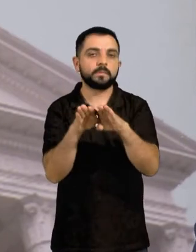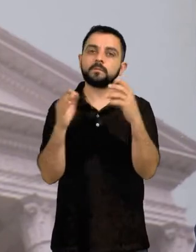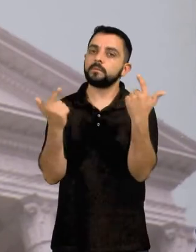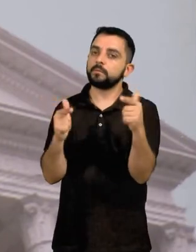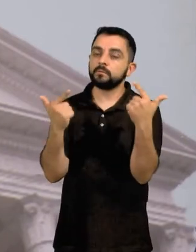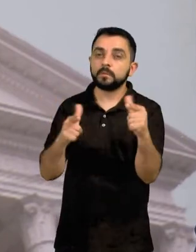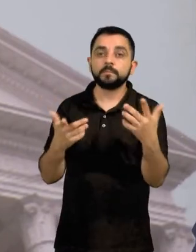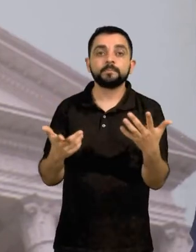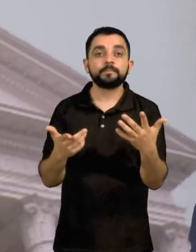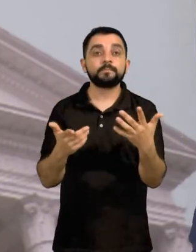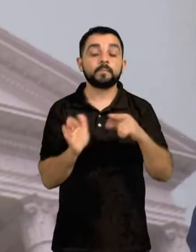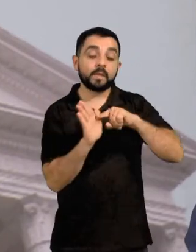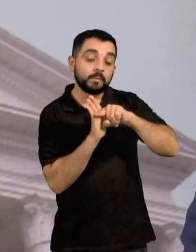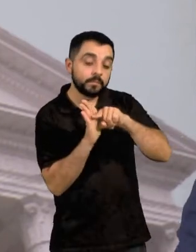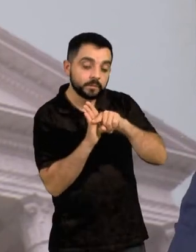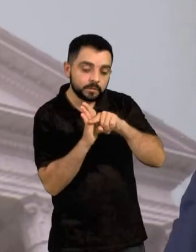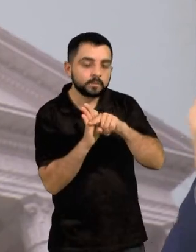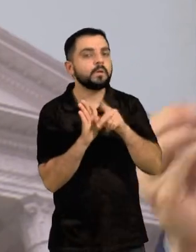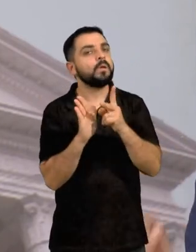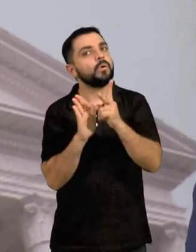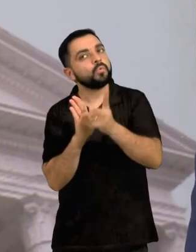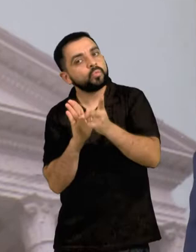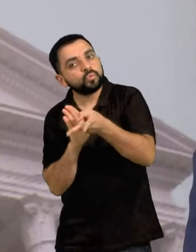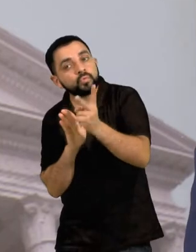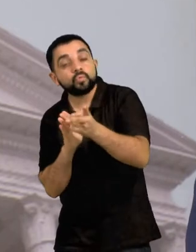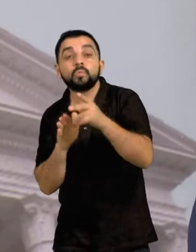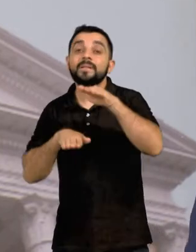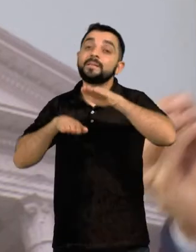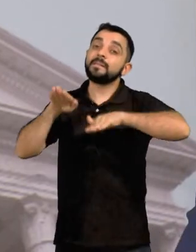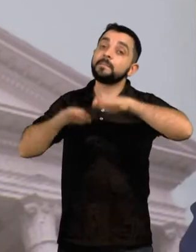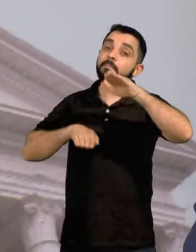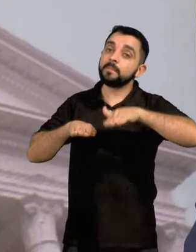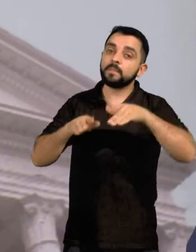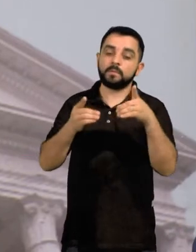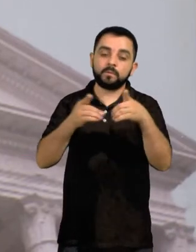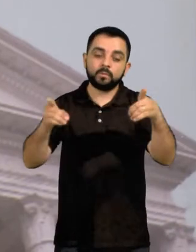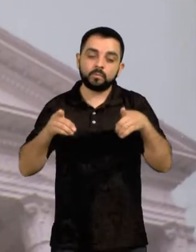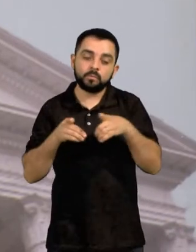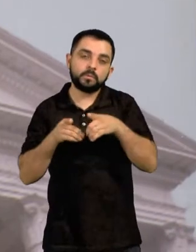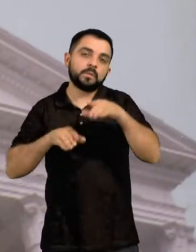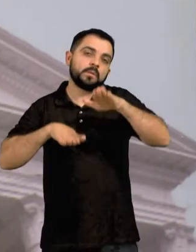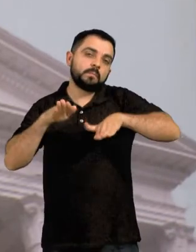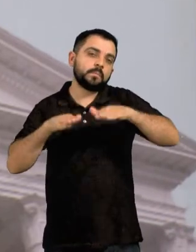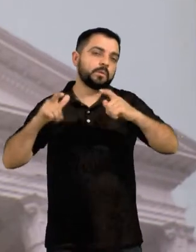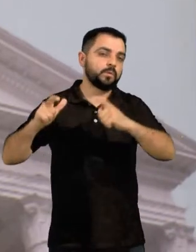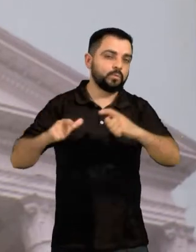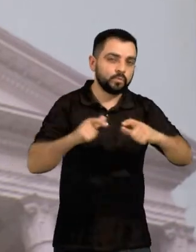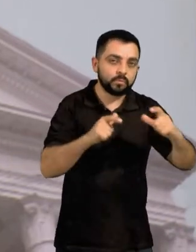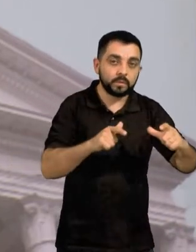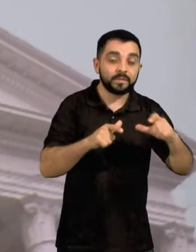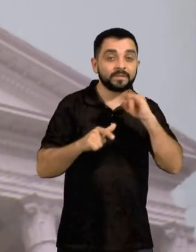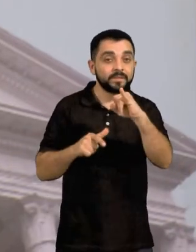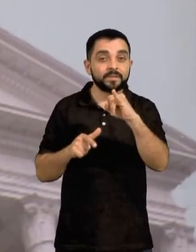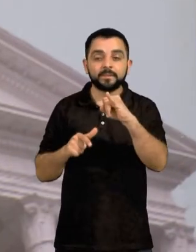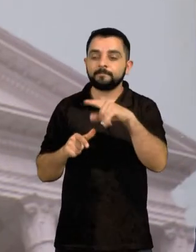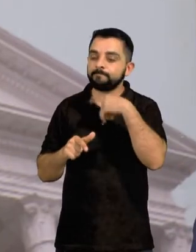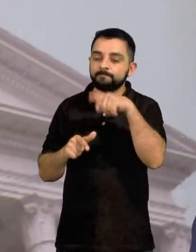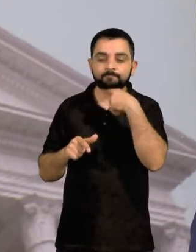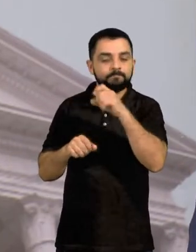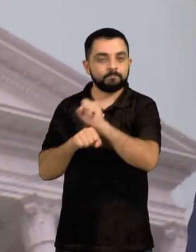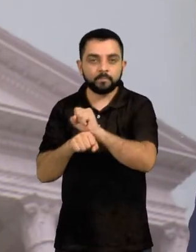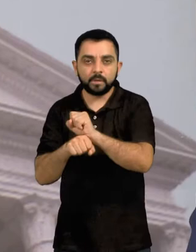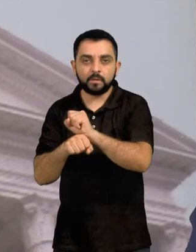atividades de pesquisa devem prosseguir a critério de cada unidade, se eventualmente a sua paralisação for impossível ou se for muito